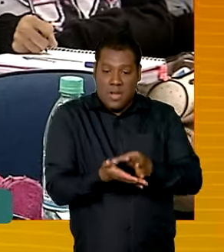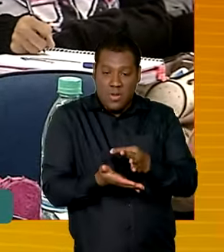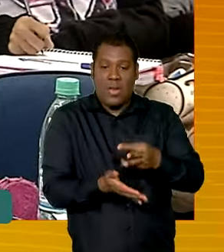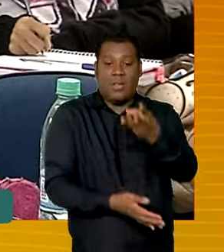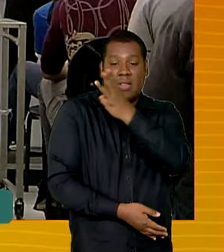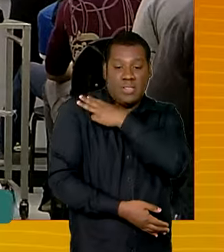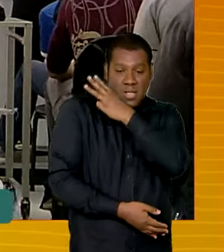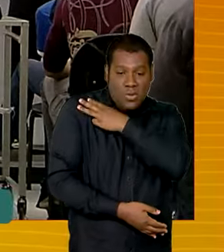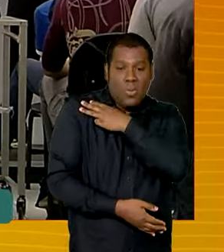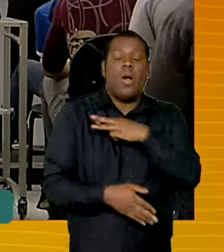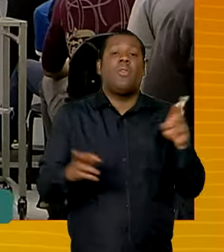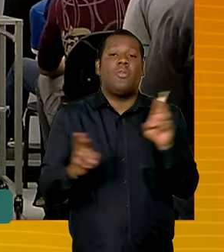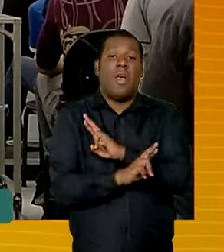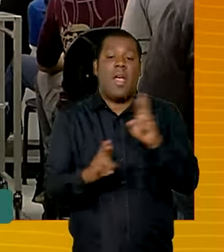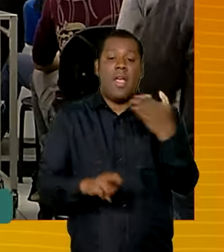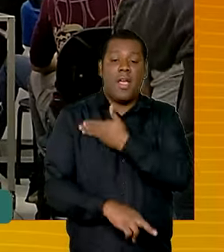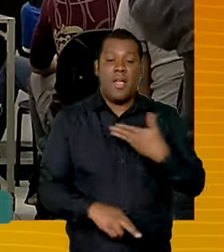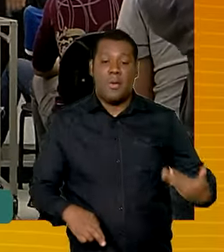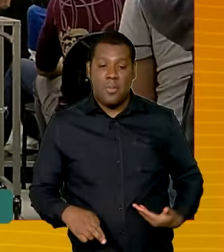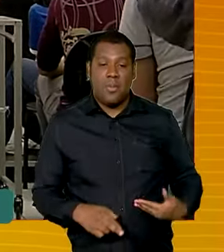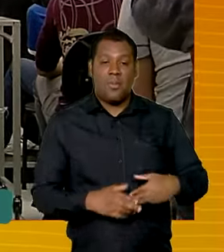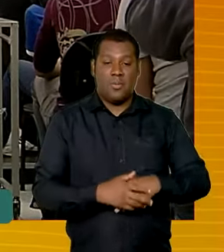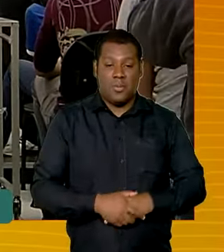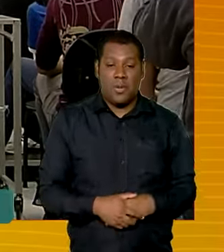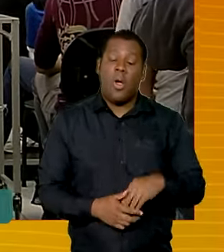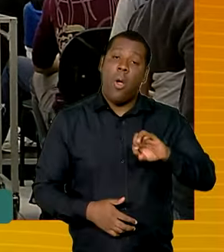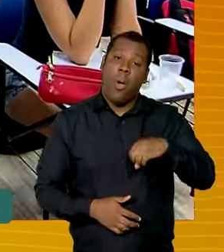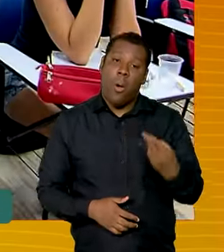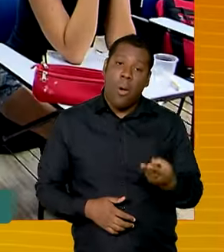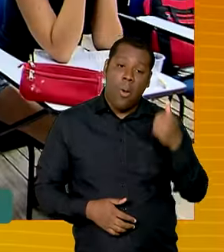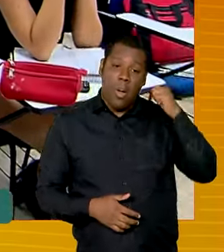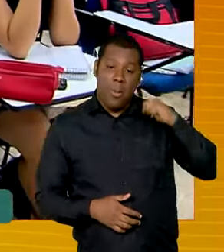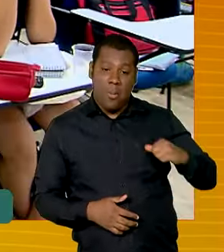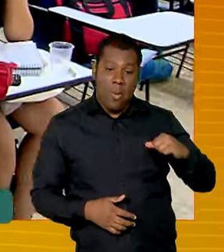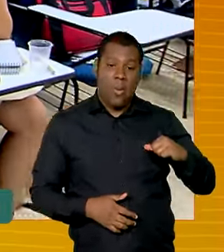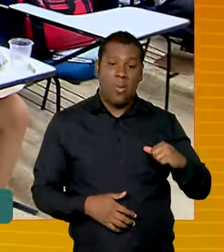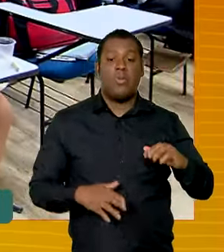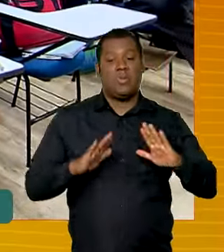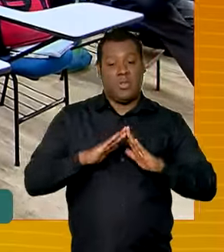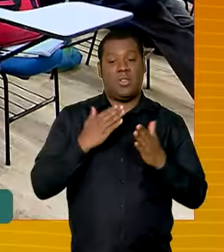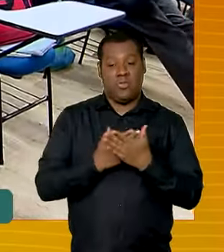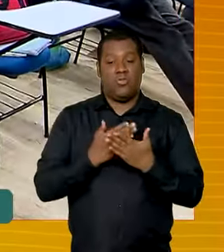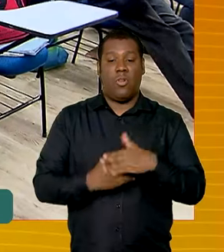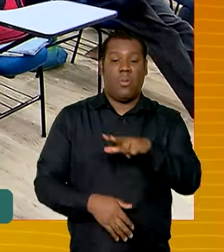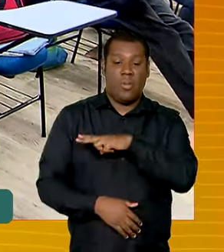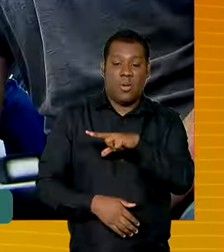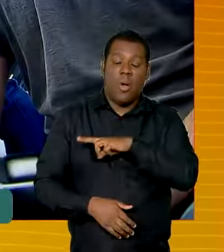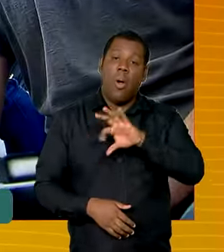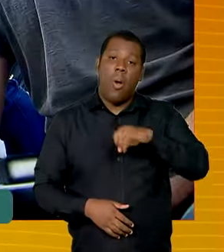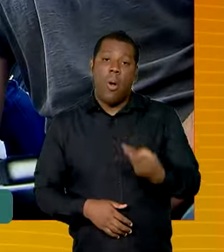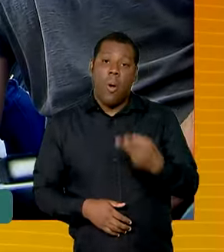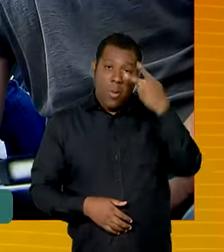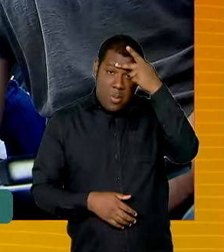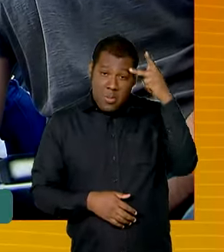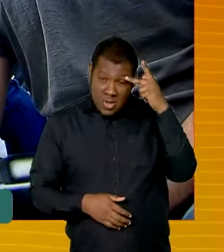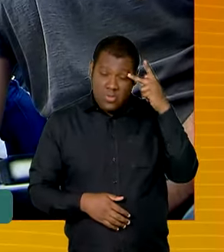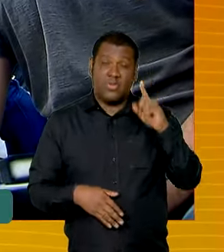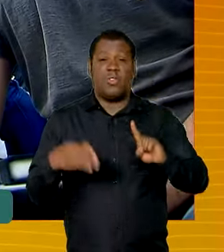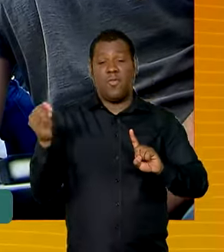todo o ensino médio na rede pública ou foi bolsista de escola privada e pessoas em situação de